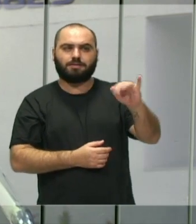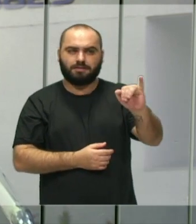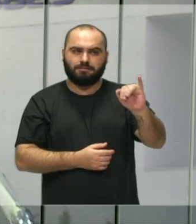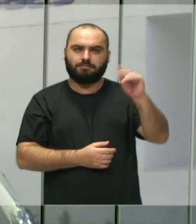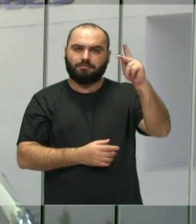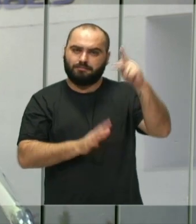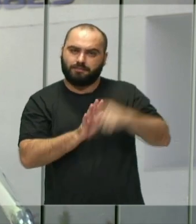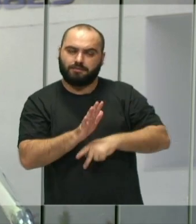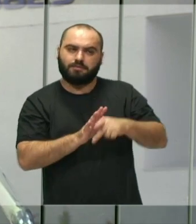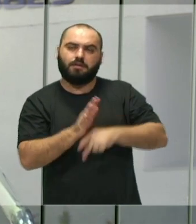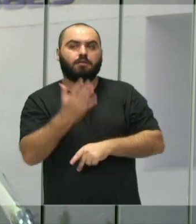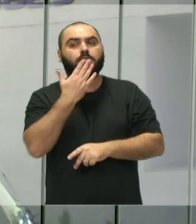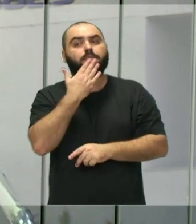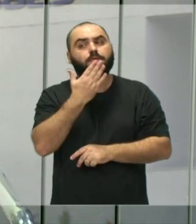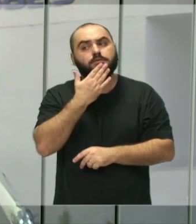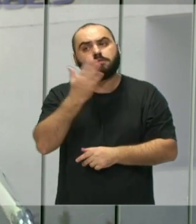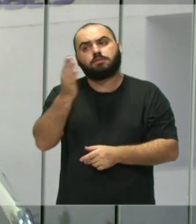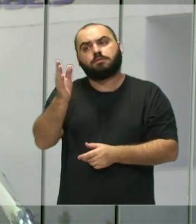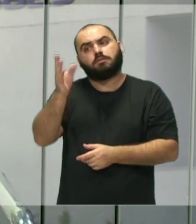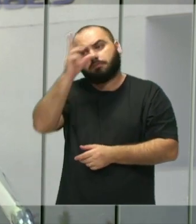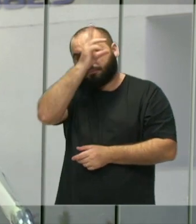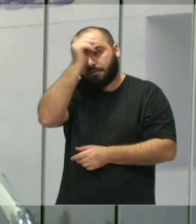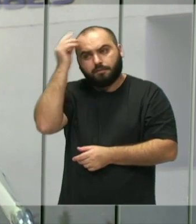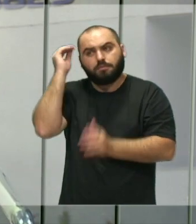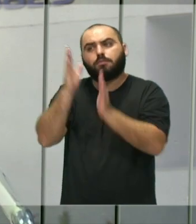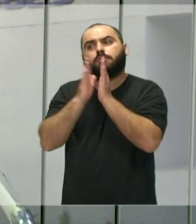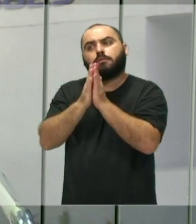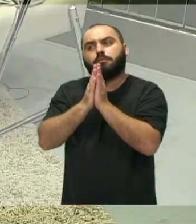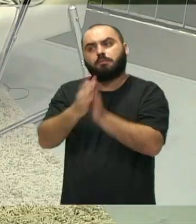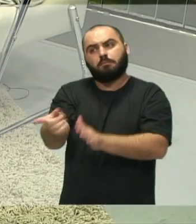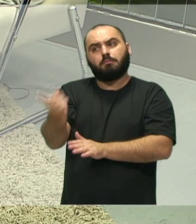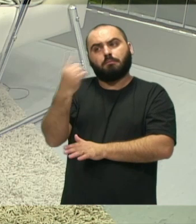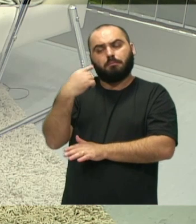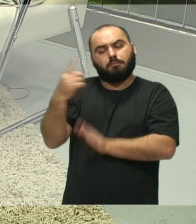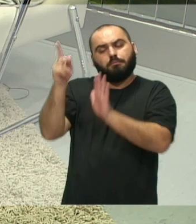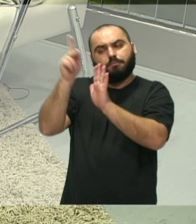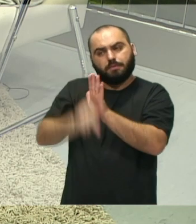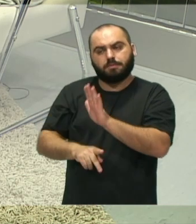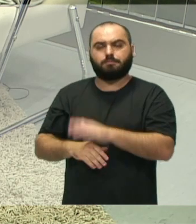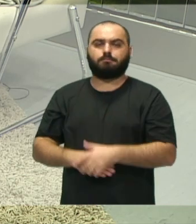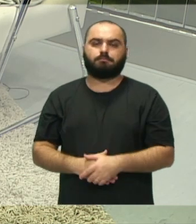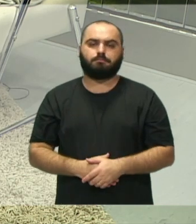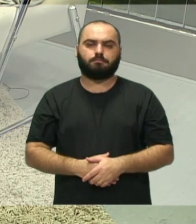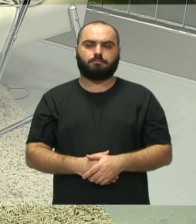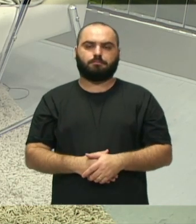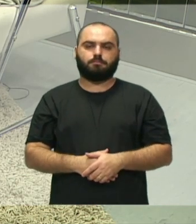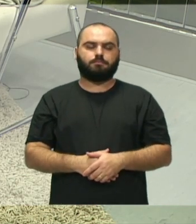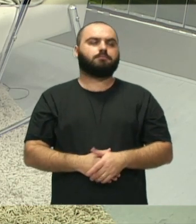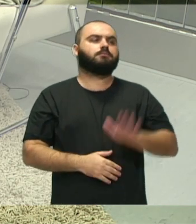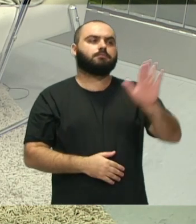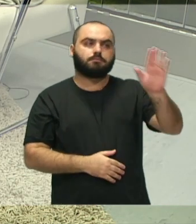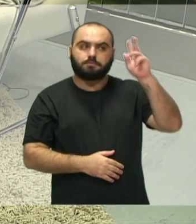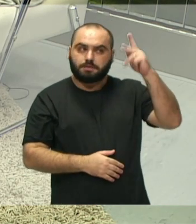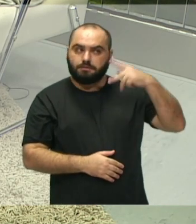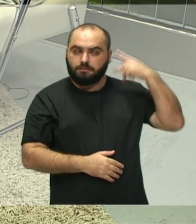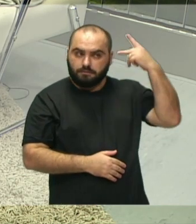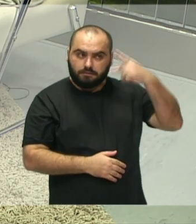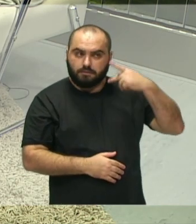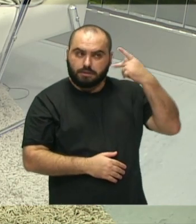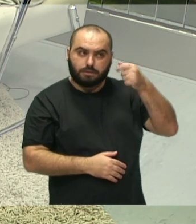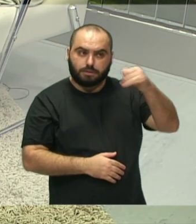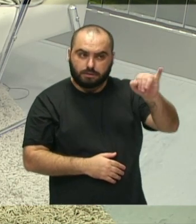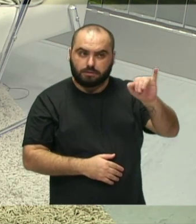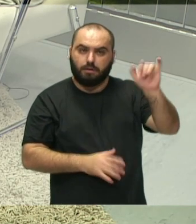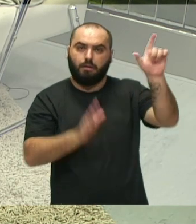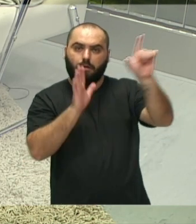passo é ir para o Executivo e achar a melhor maneira, a melhor solução, focar na solução. Vereadora, caso seja enviado o projeto, implantado